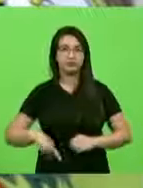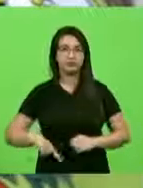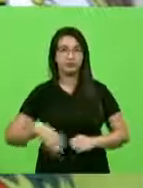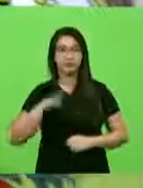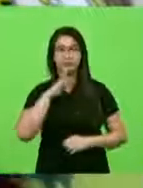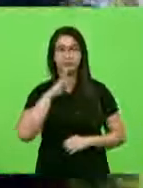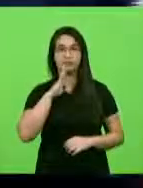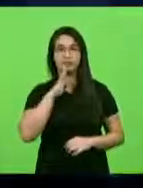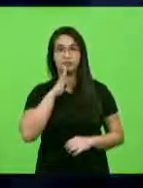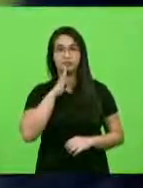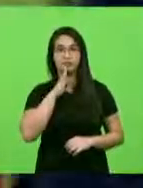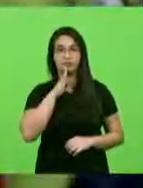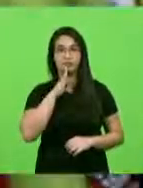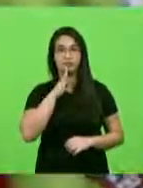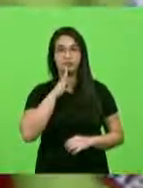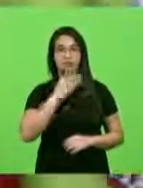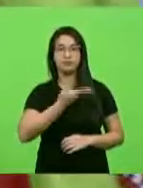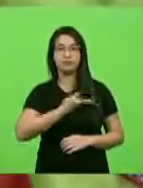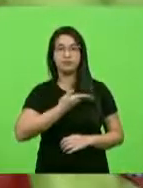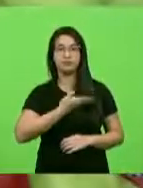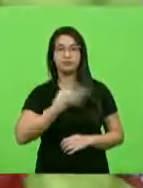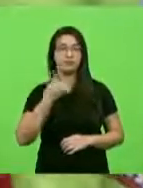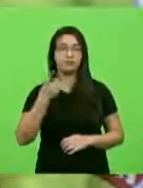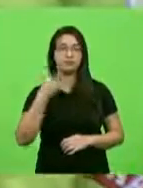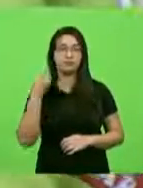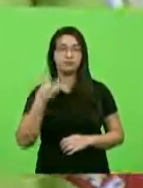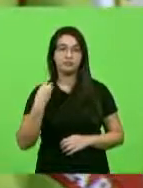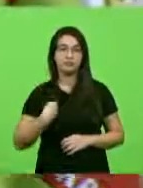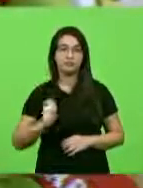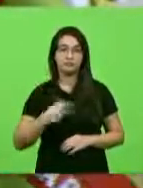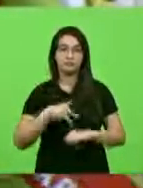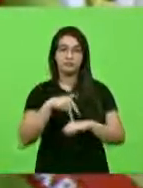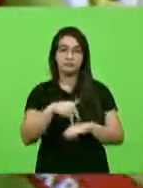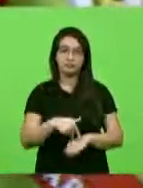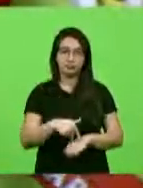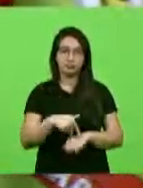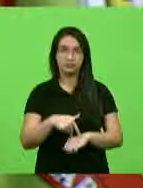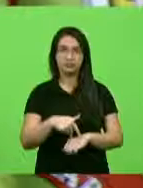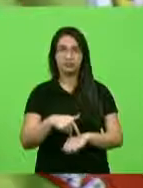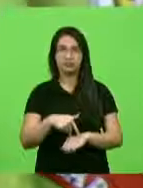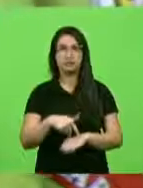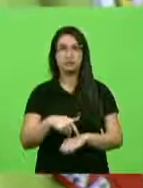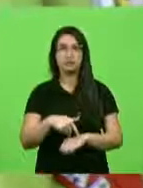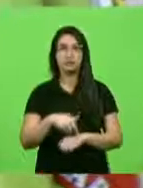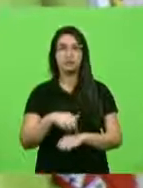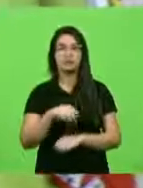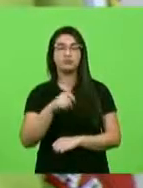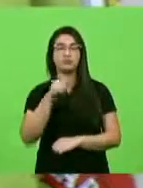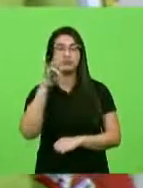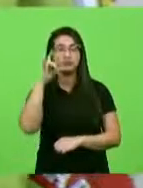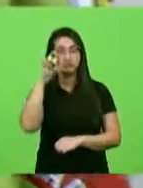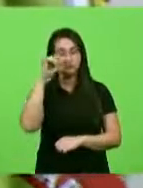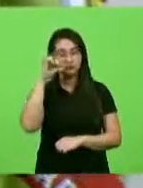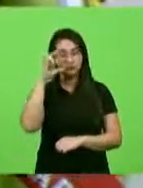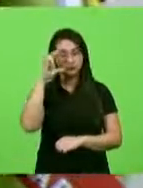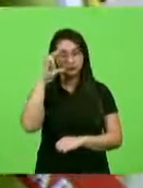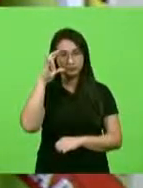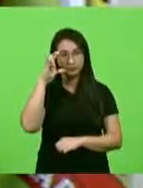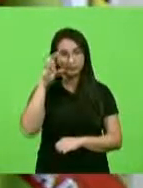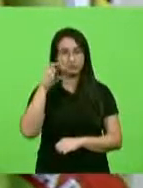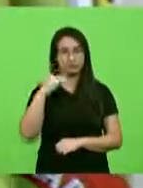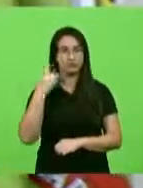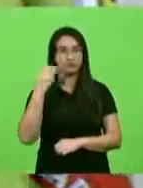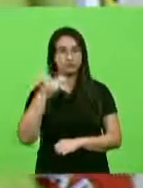a nobres companheiros e deputados aqui presentes, Zé Milton, Alba, Márcio Machado também está aqui presente,